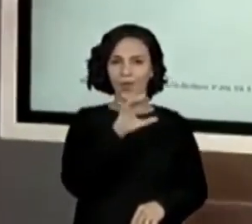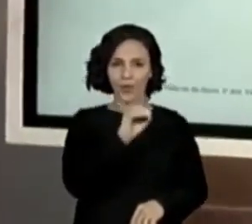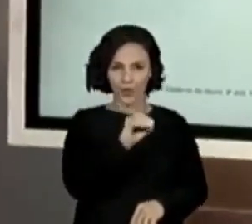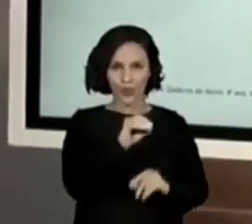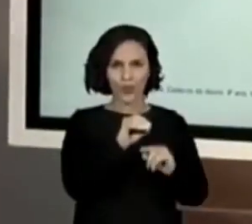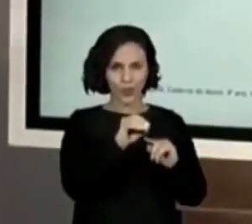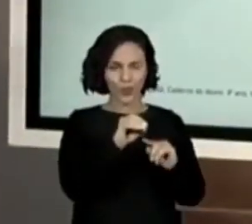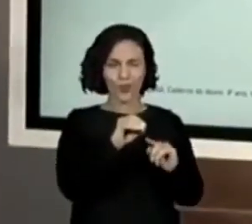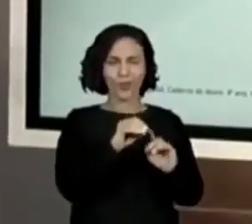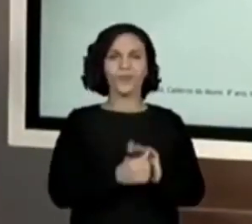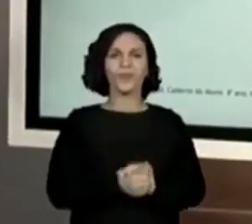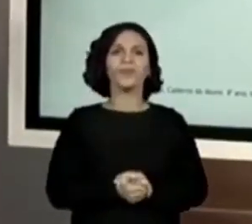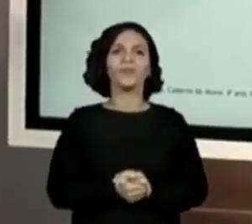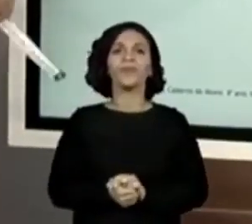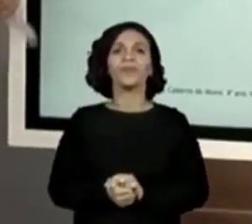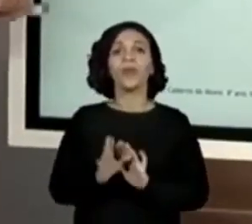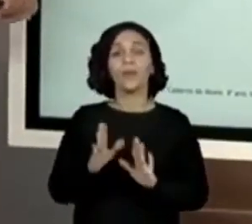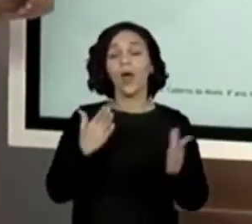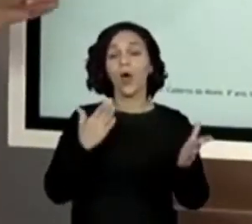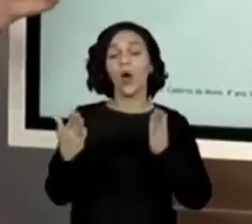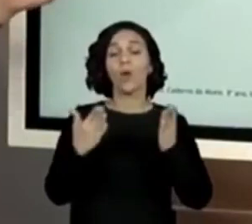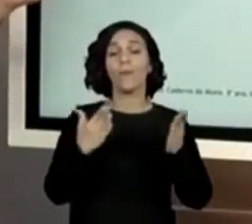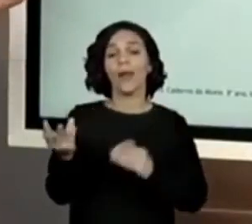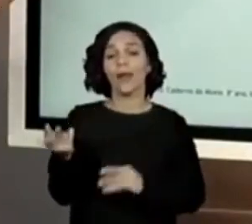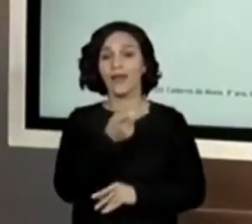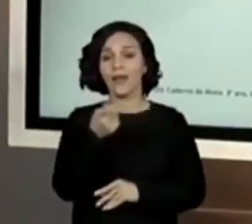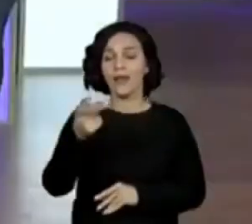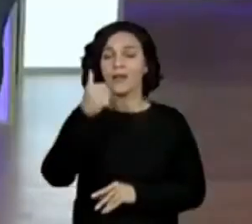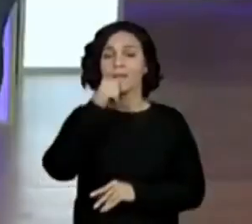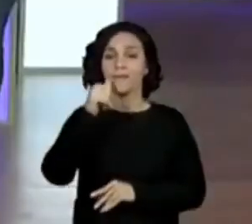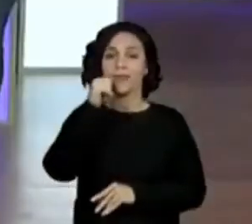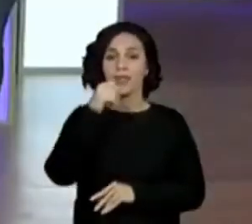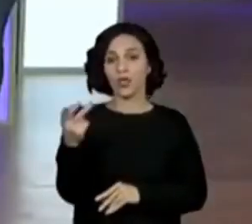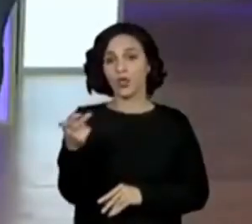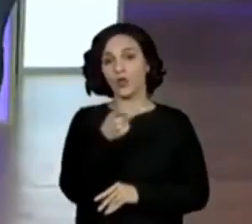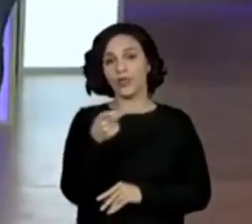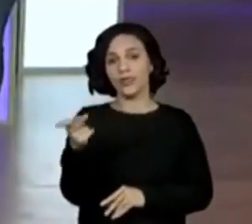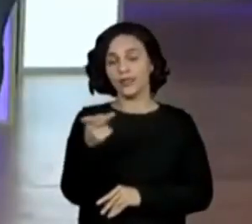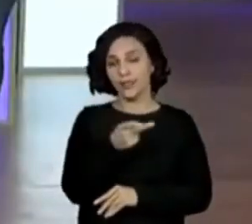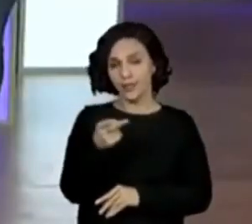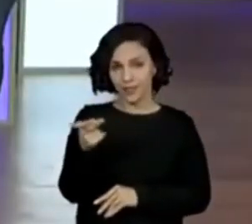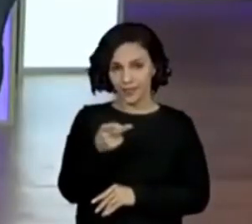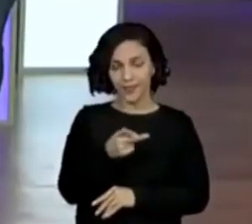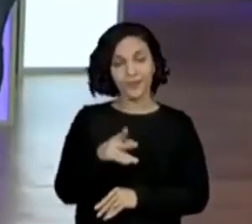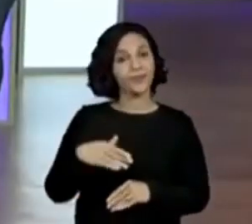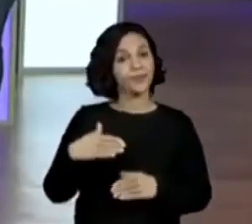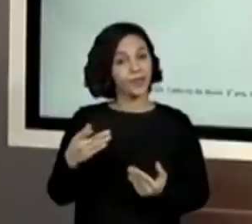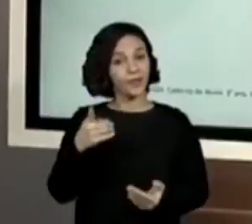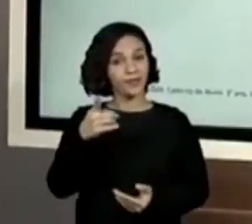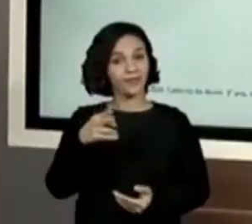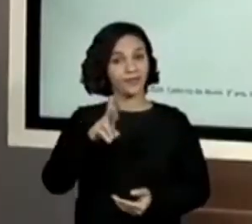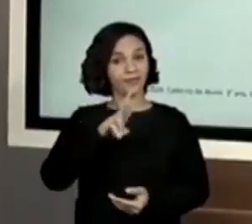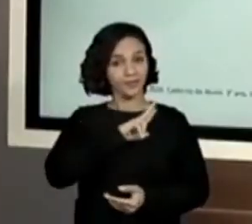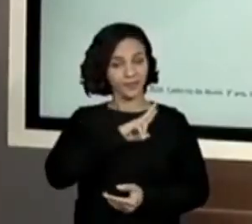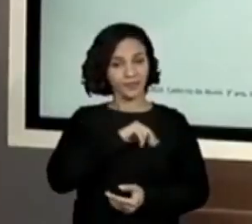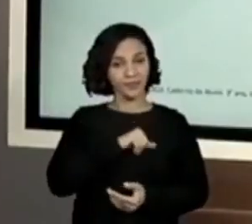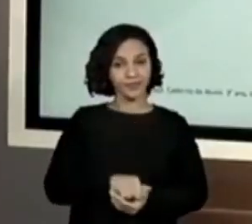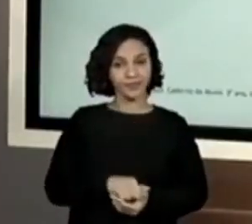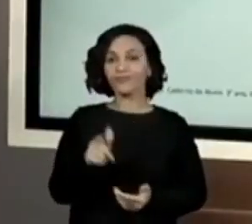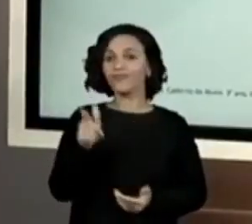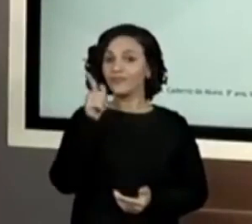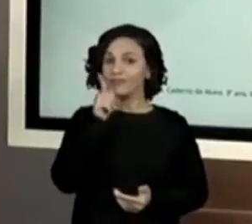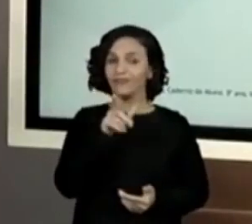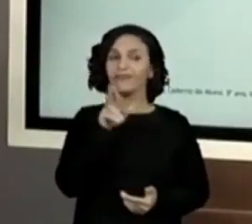Maria Cecília e a Eliane. E aí, vocês disseram que para a gente resolver essa